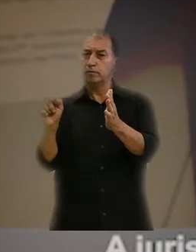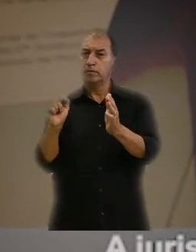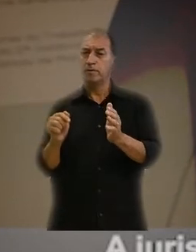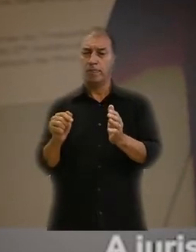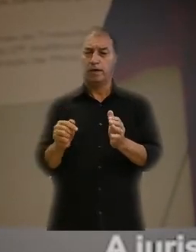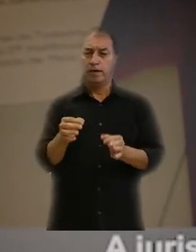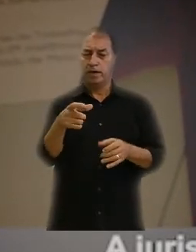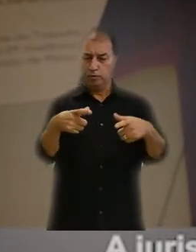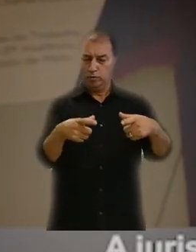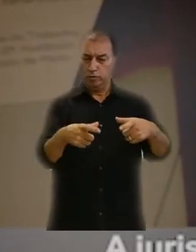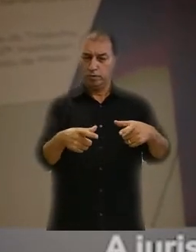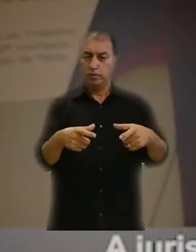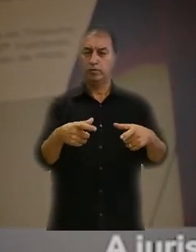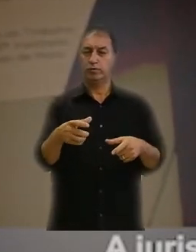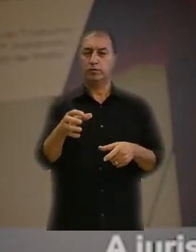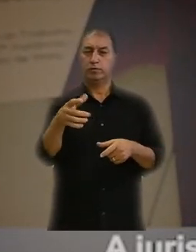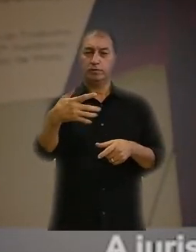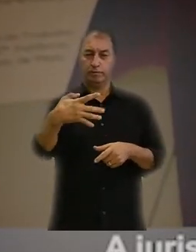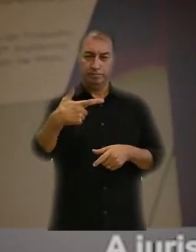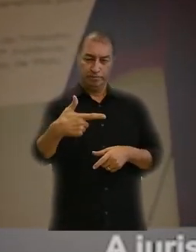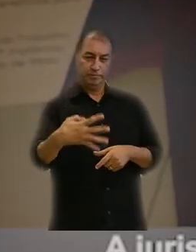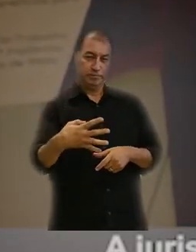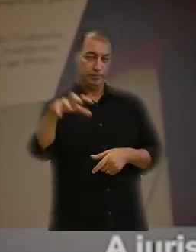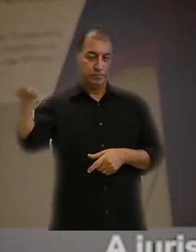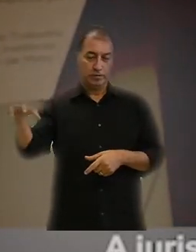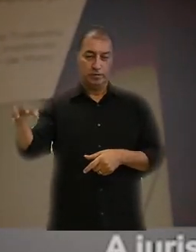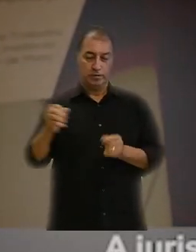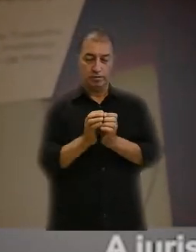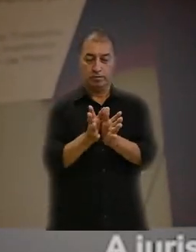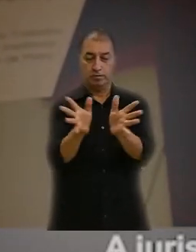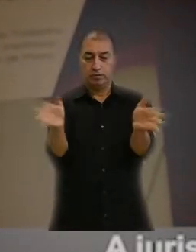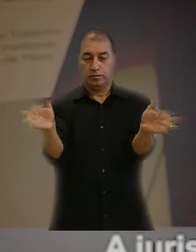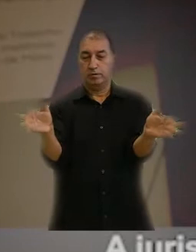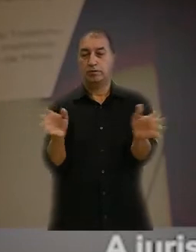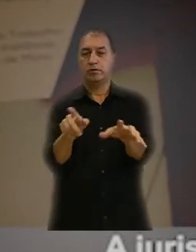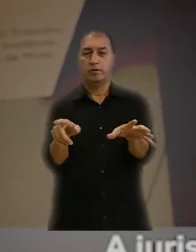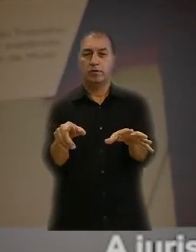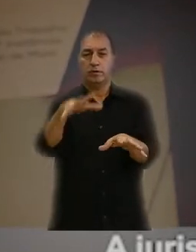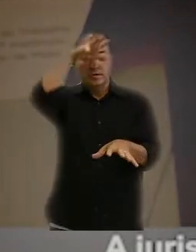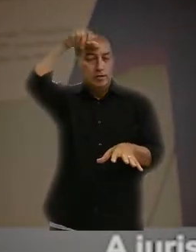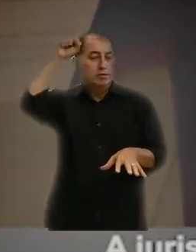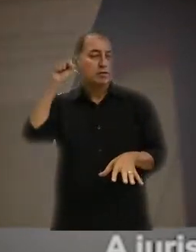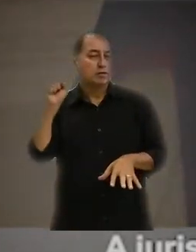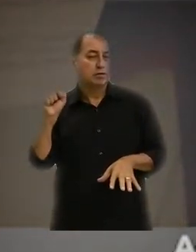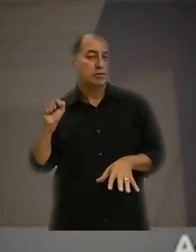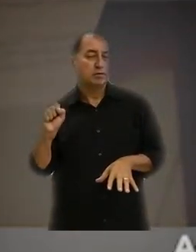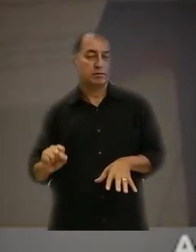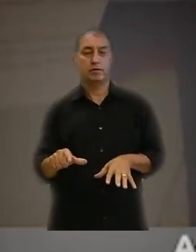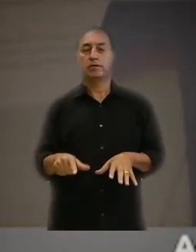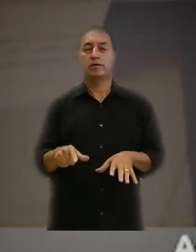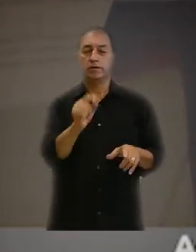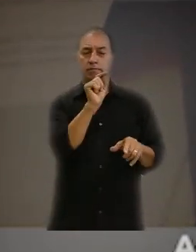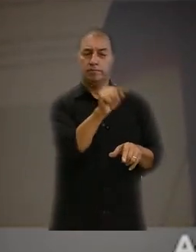A jurisdição do TRT da 24ª Região está distribuída no mapa interativo de MS. Ao